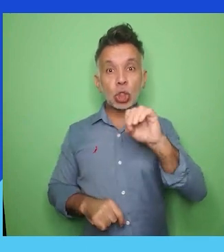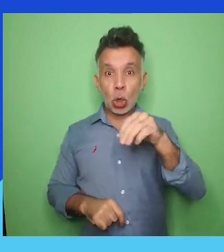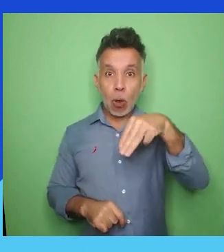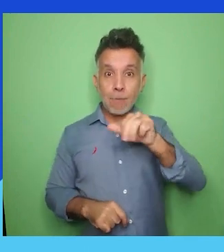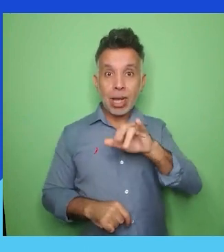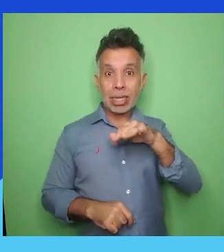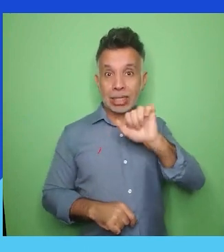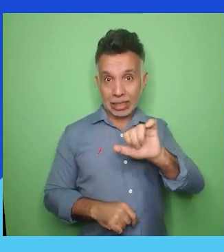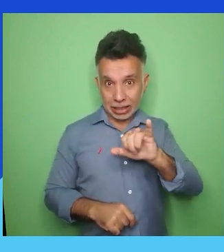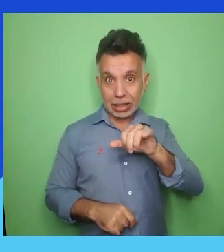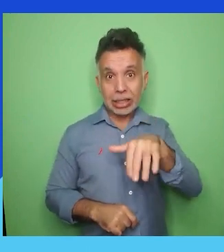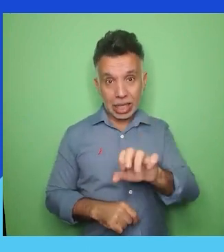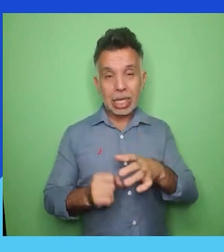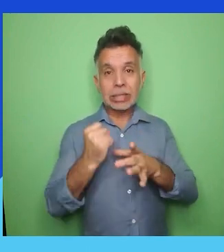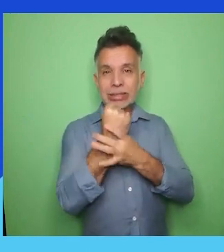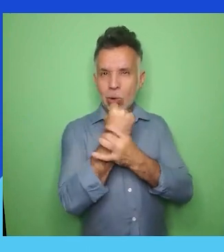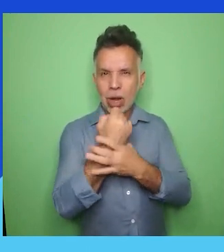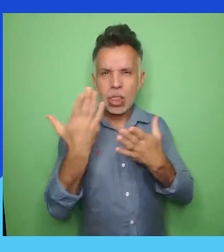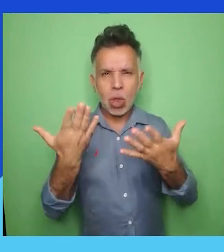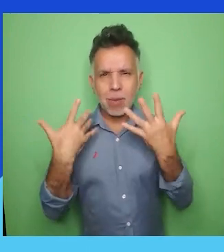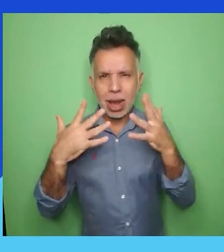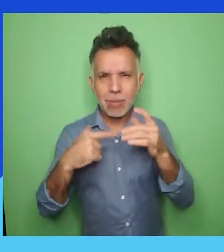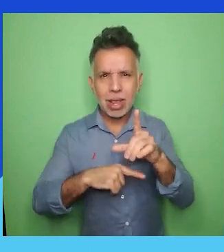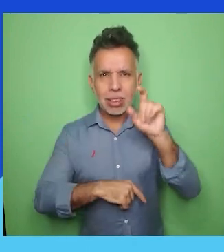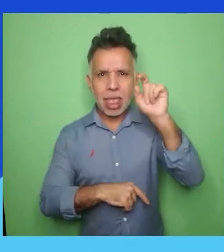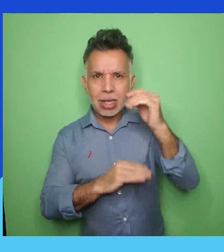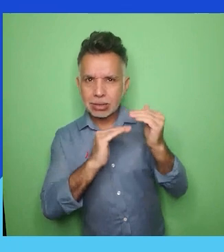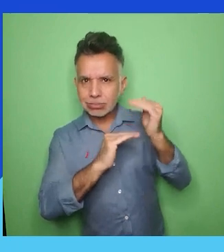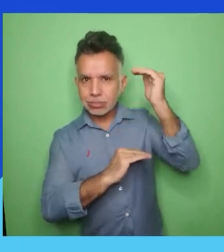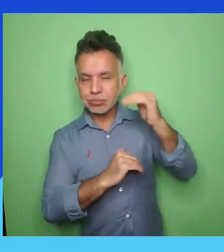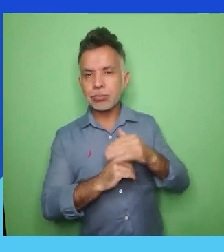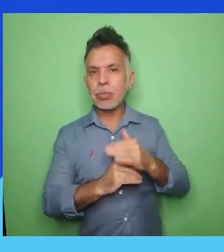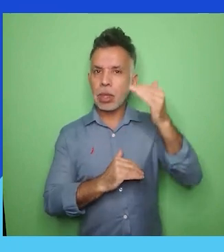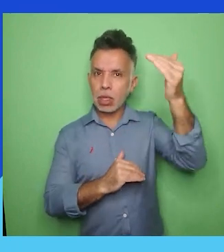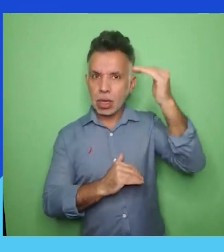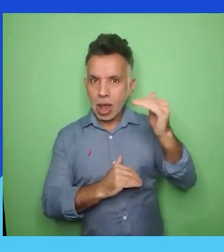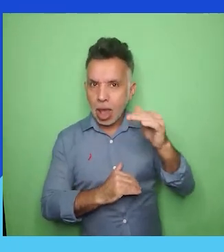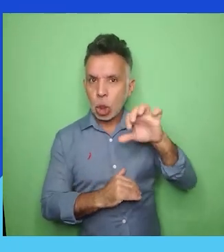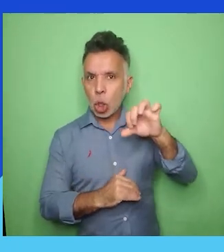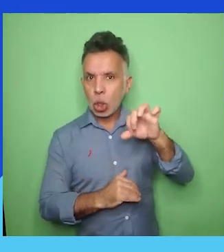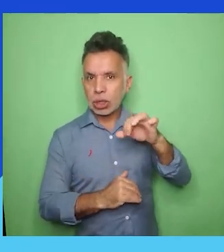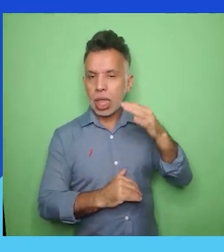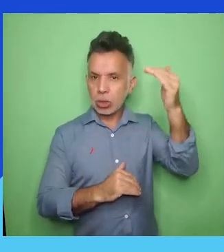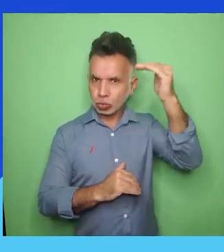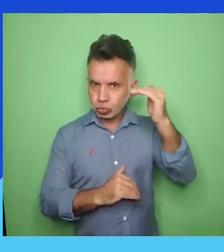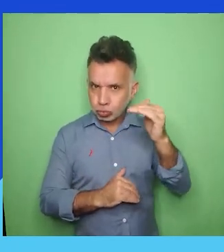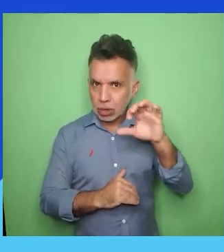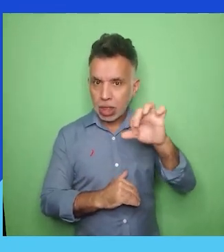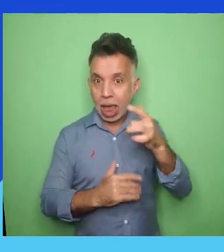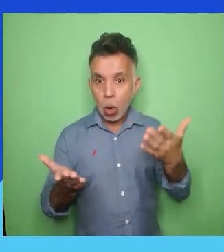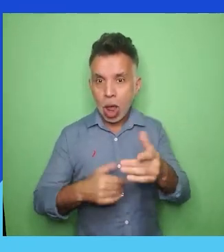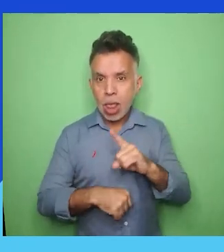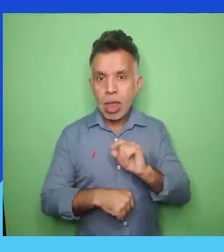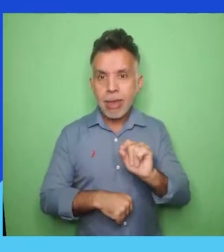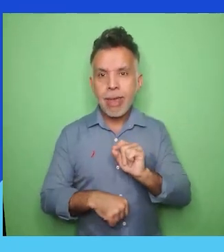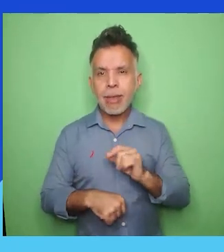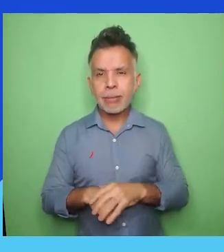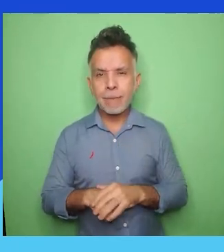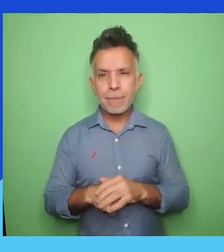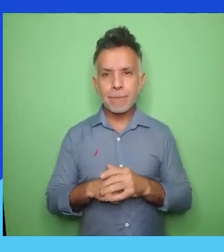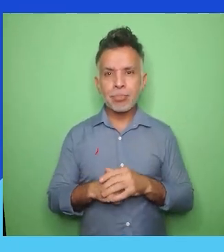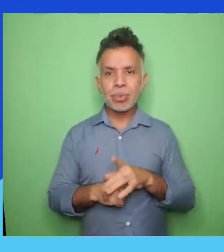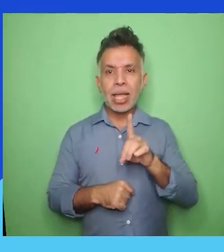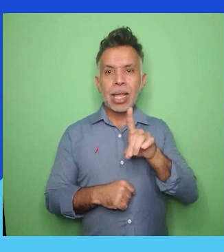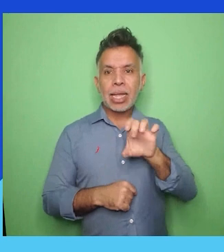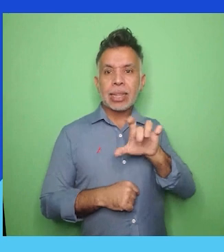Em nona posição. Na nona posição temos a Deloitte. Parabéns, Deloitte. Nona posição do